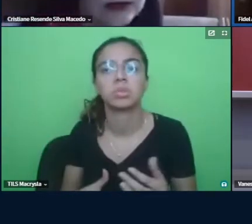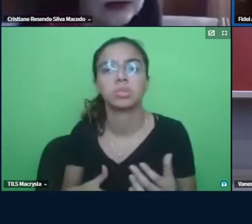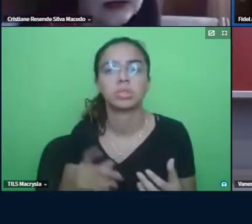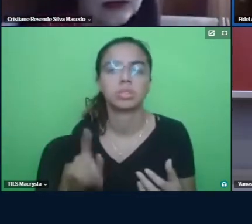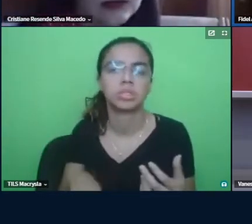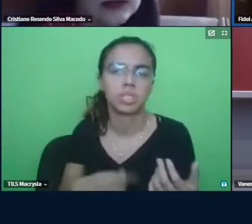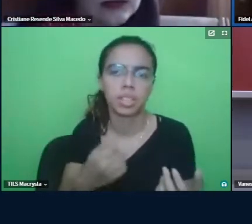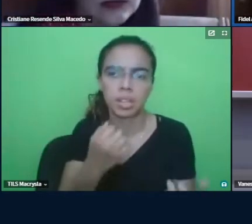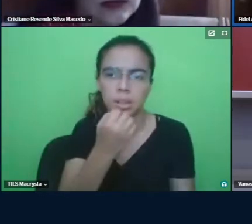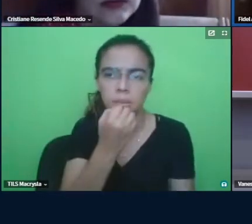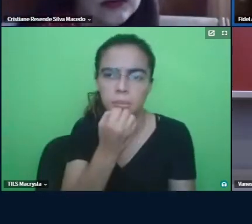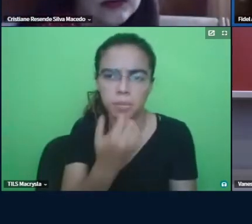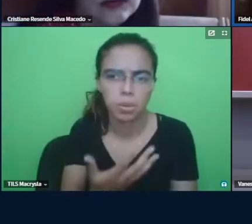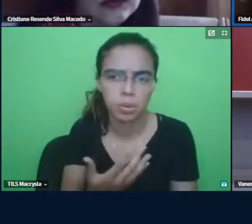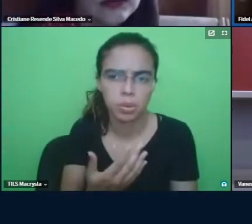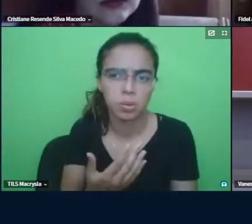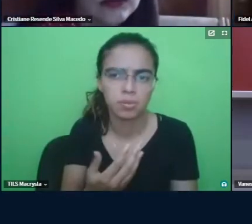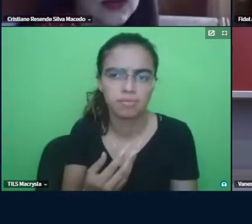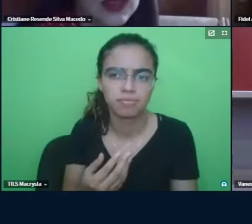conveniente editar as falas